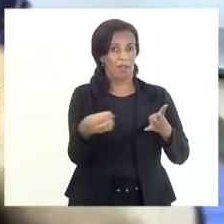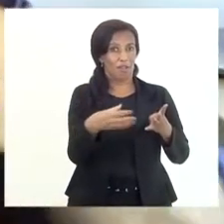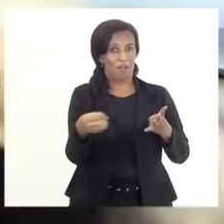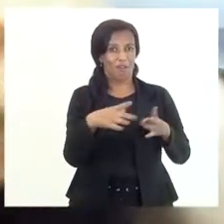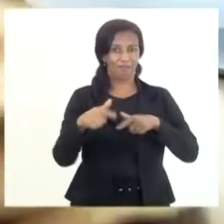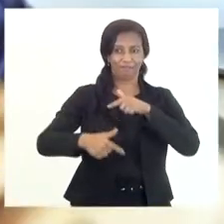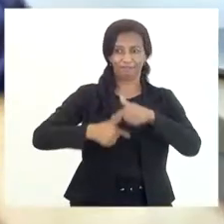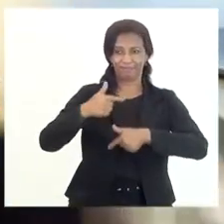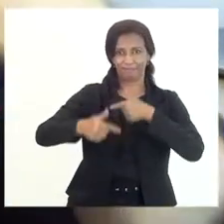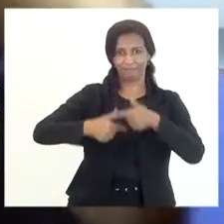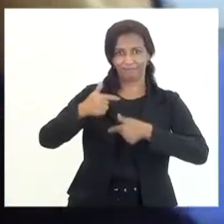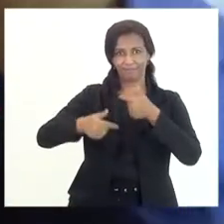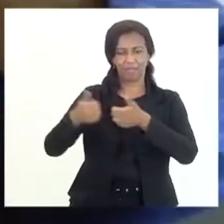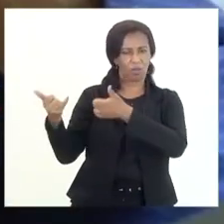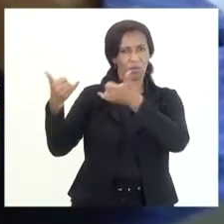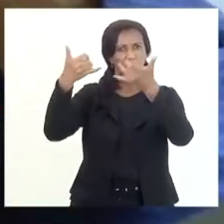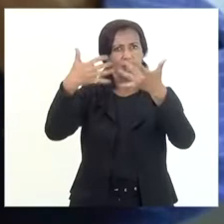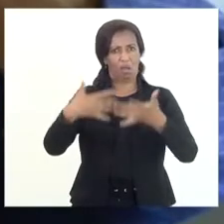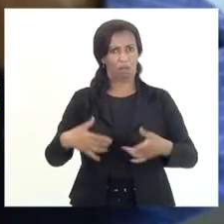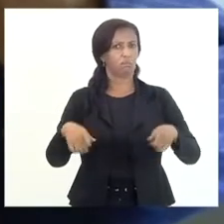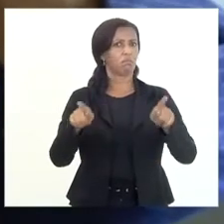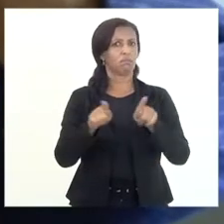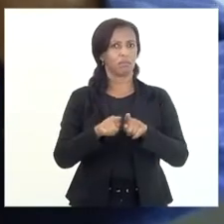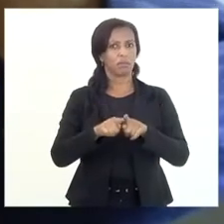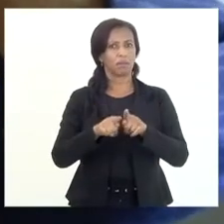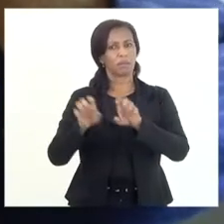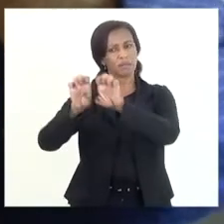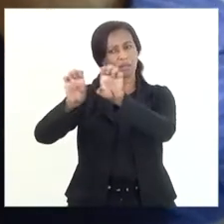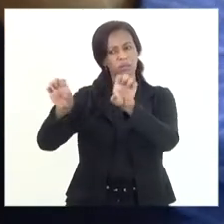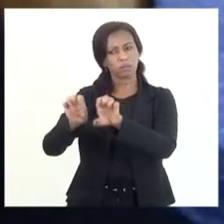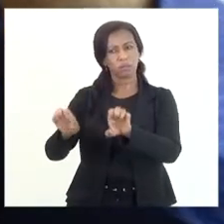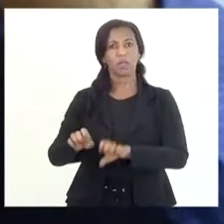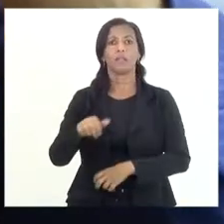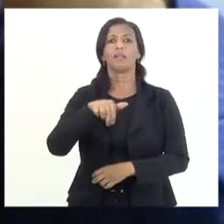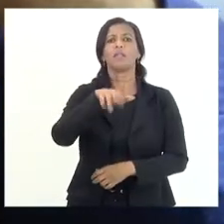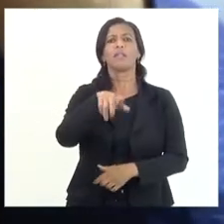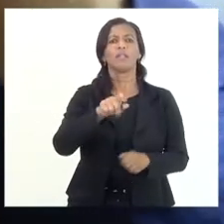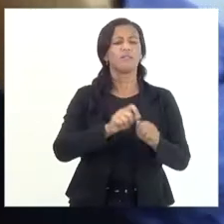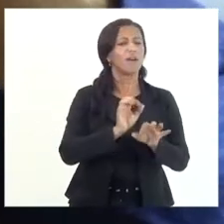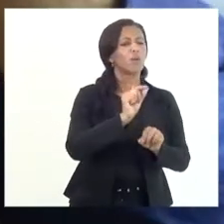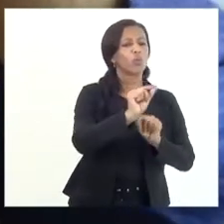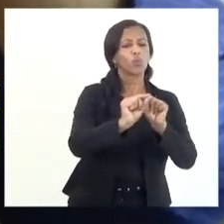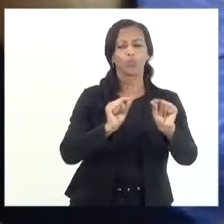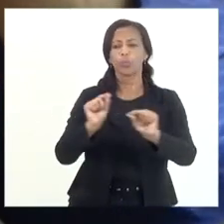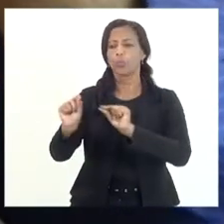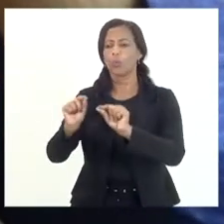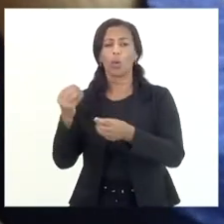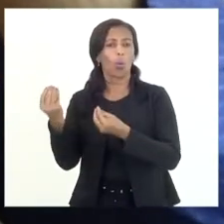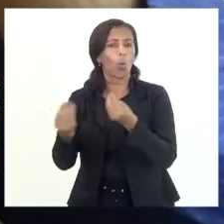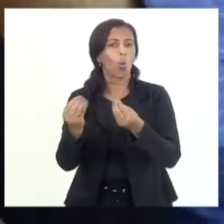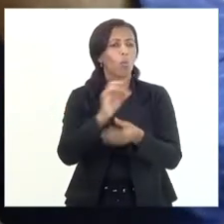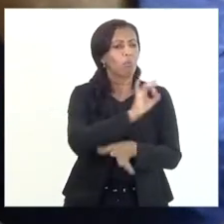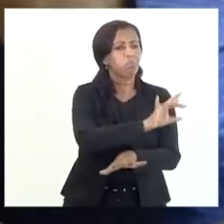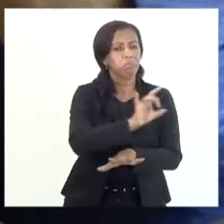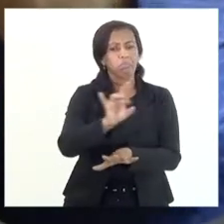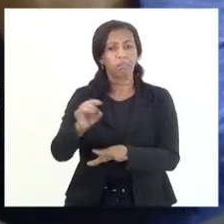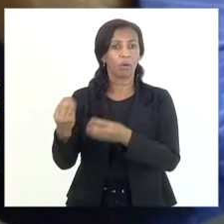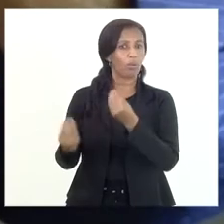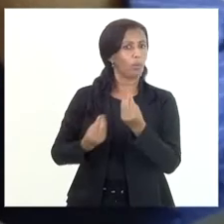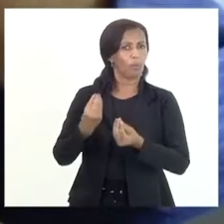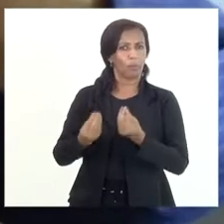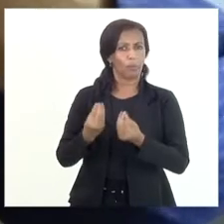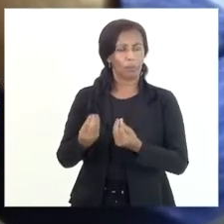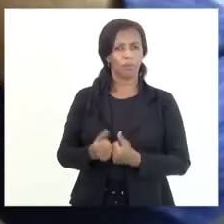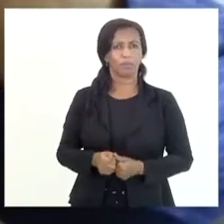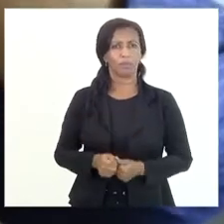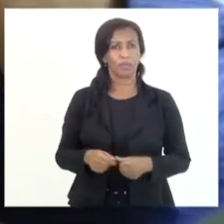o senhor nos explicasse essa estrutura, quem faz o que, como é que é cada coisa, e pudesse aportar também